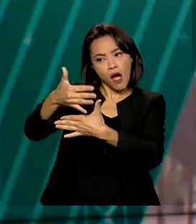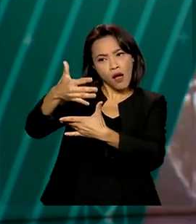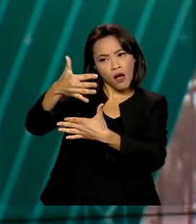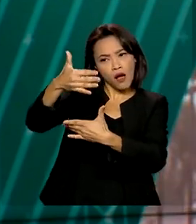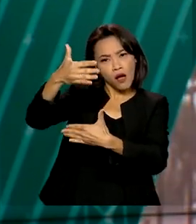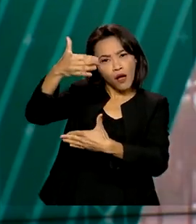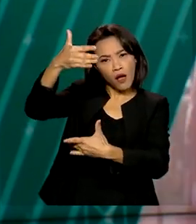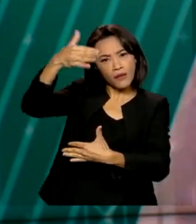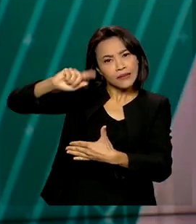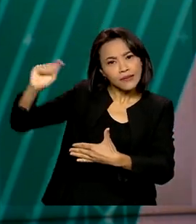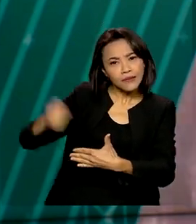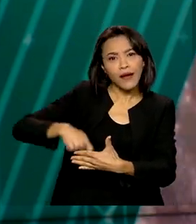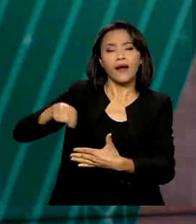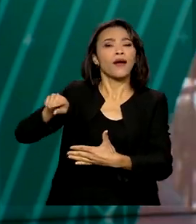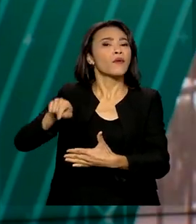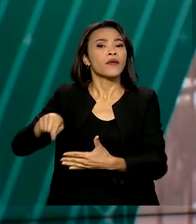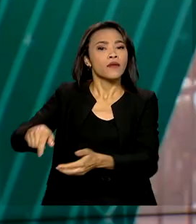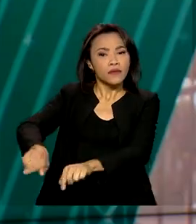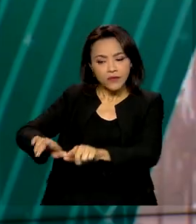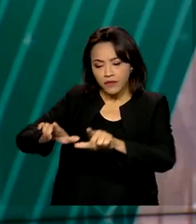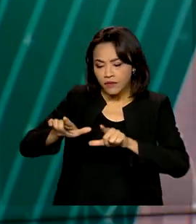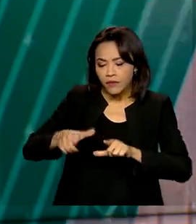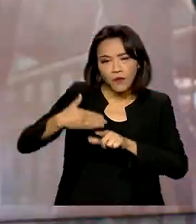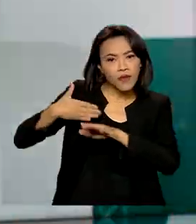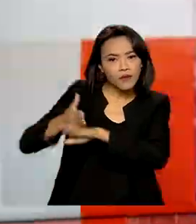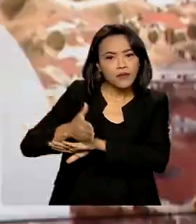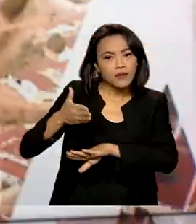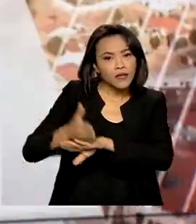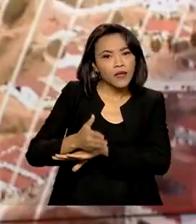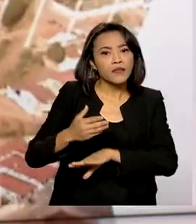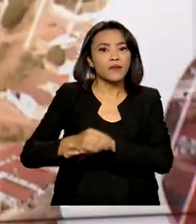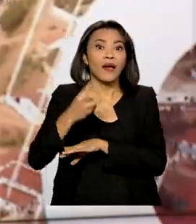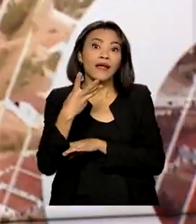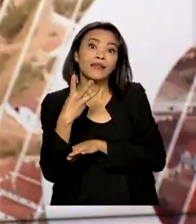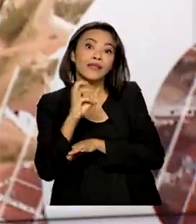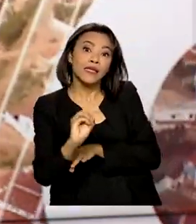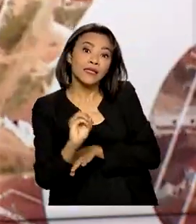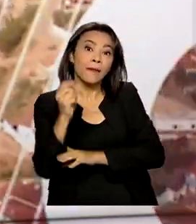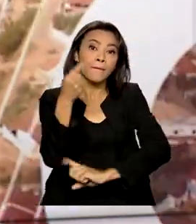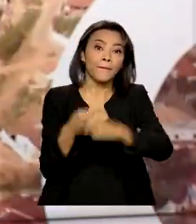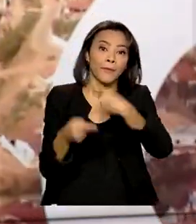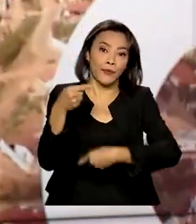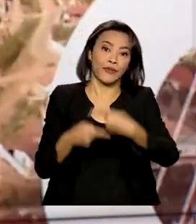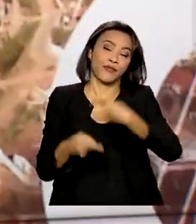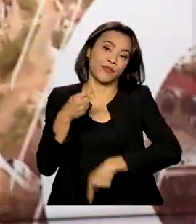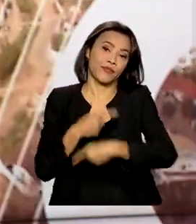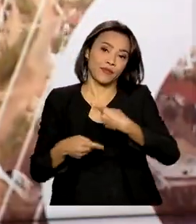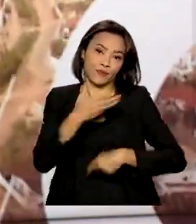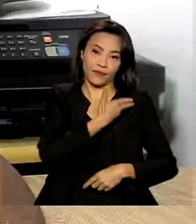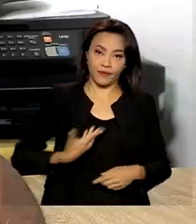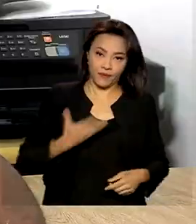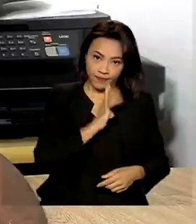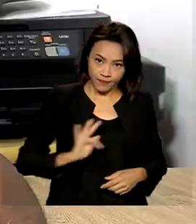é possível emitir o certificado que facilita o acesso a mais de 30 políticas públicas do governo federal.